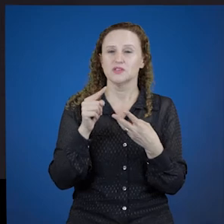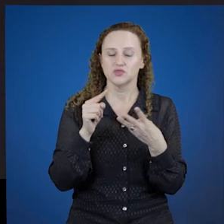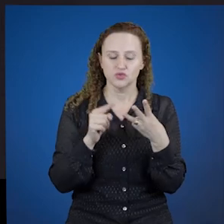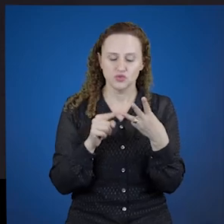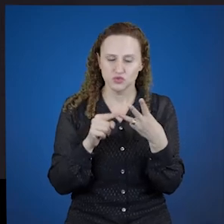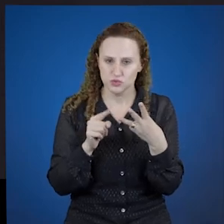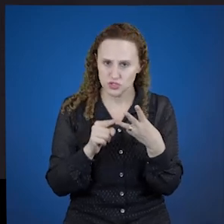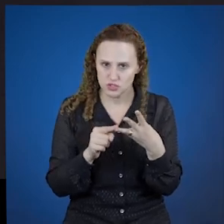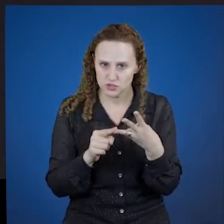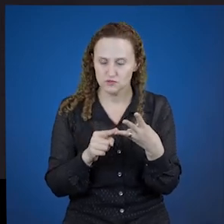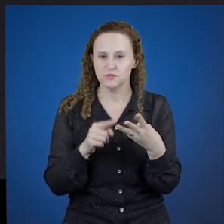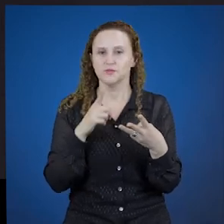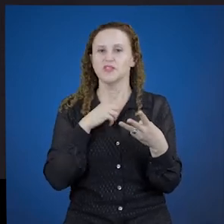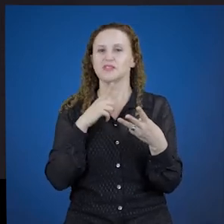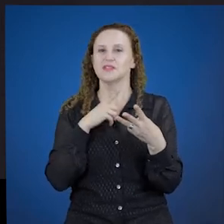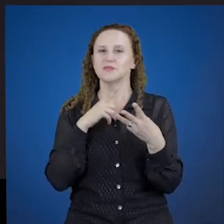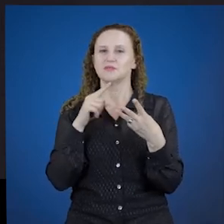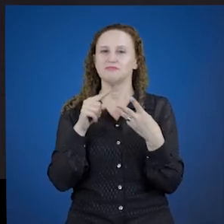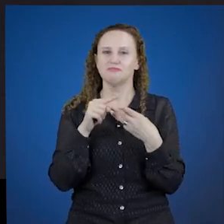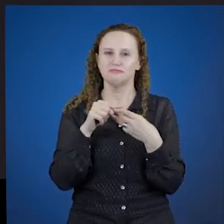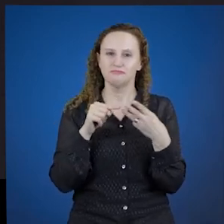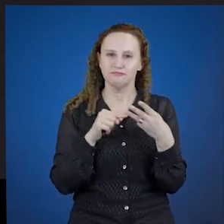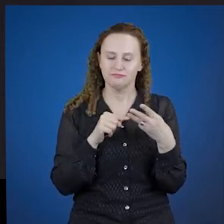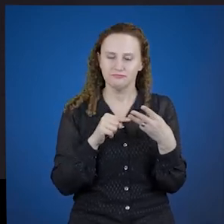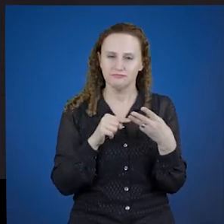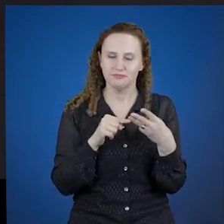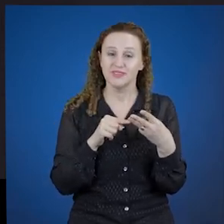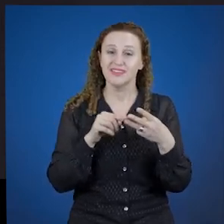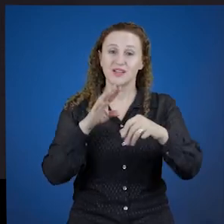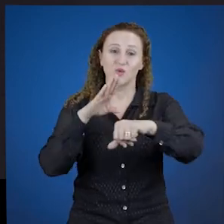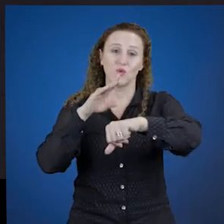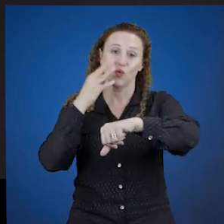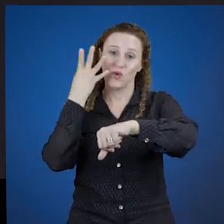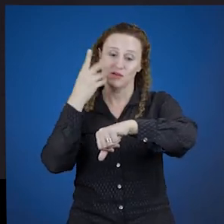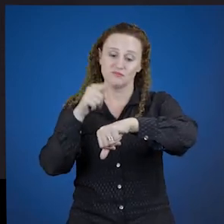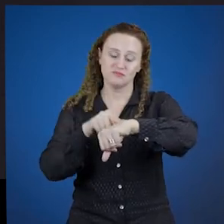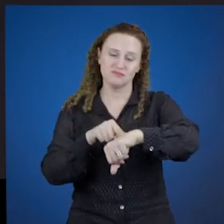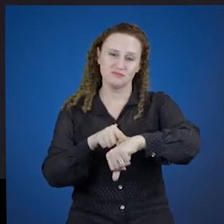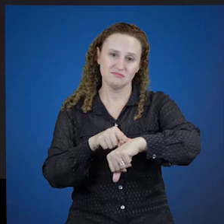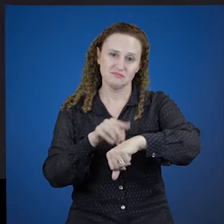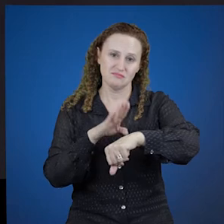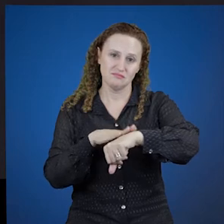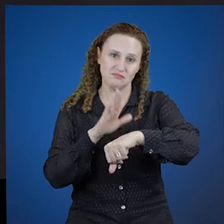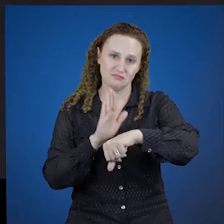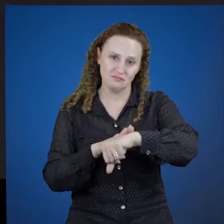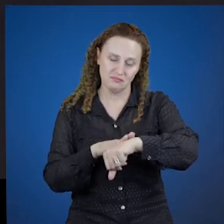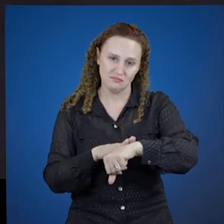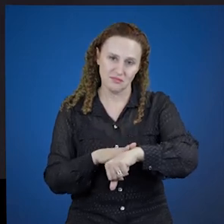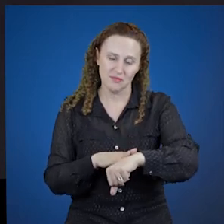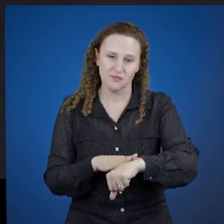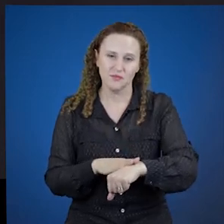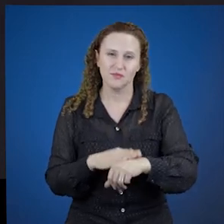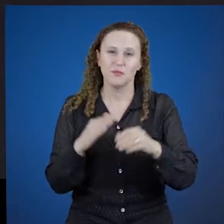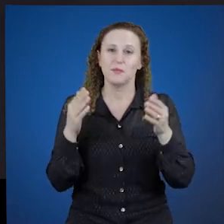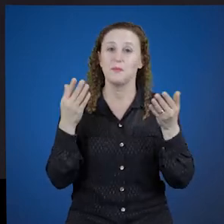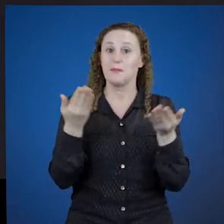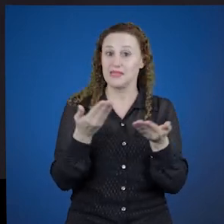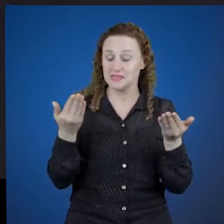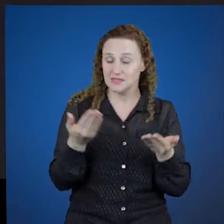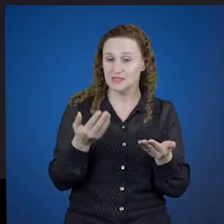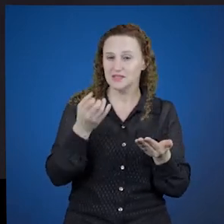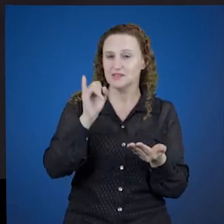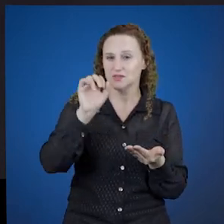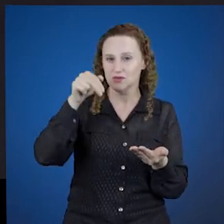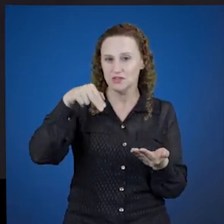subjuntivo e também somente em quatro tempos. Quais sejam? O presente, do